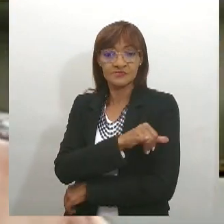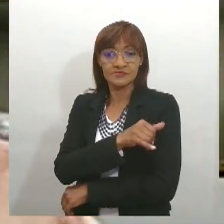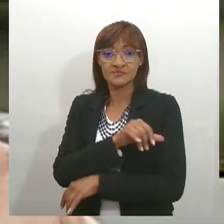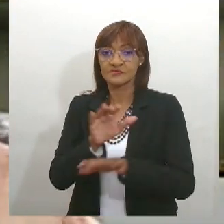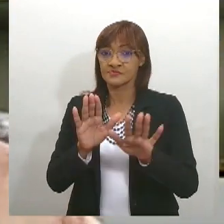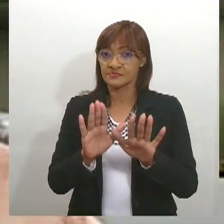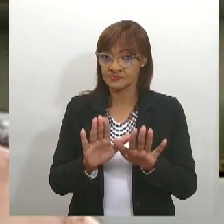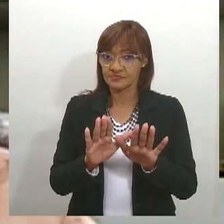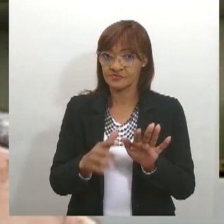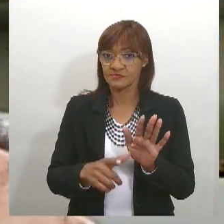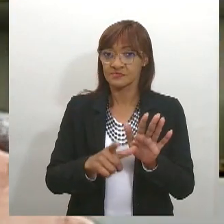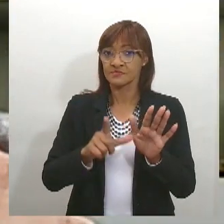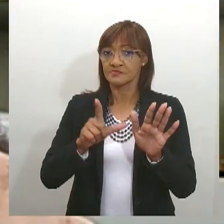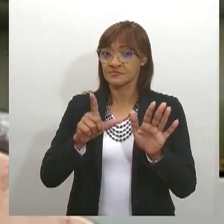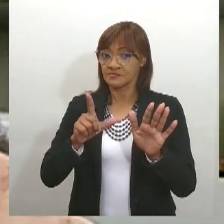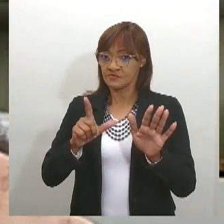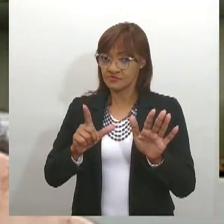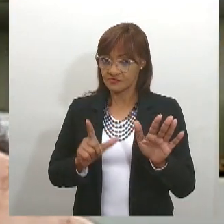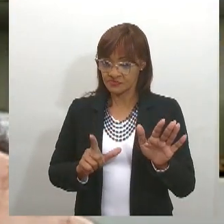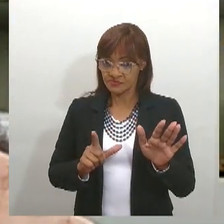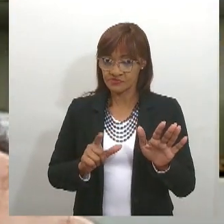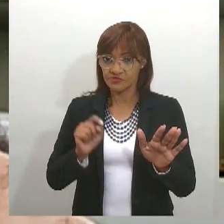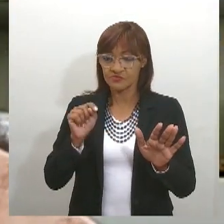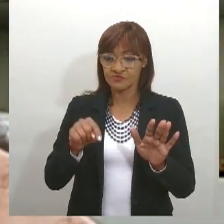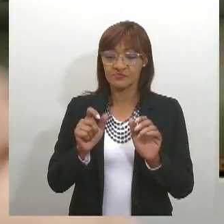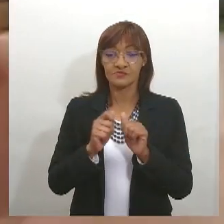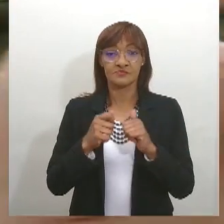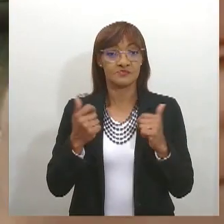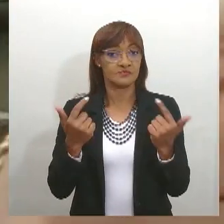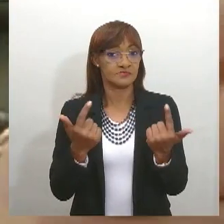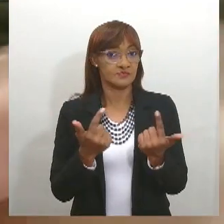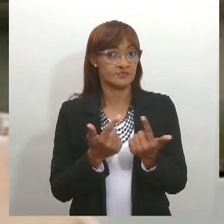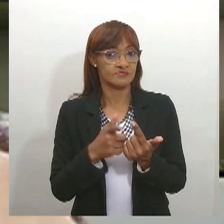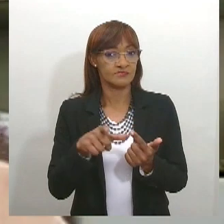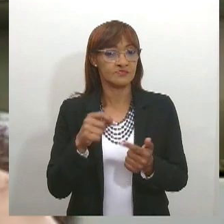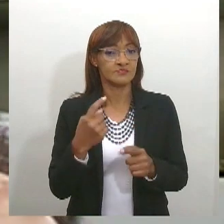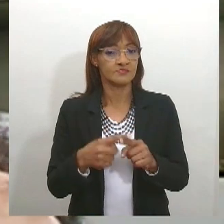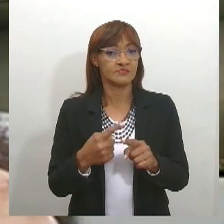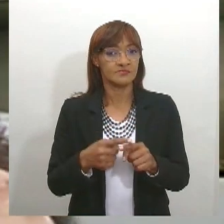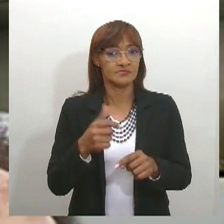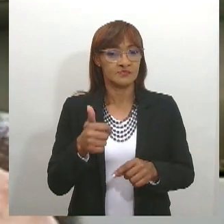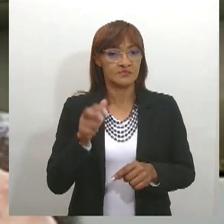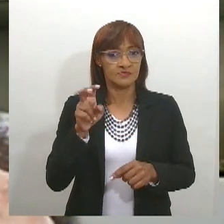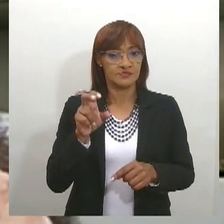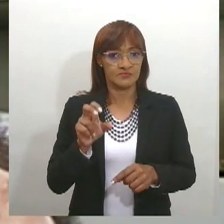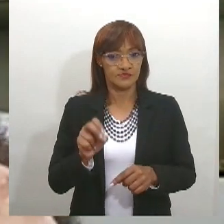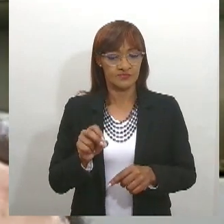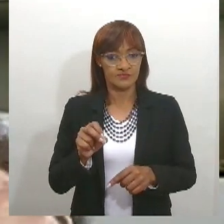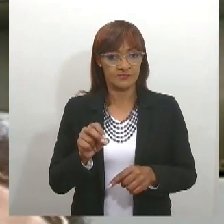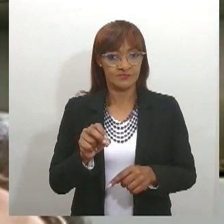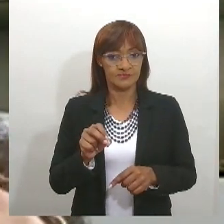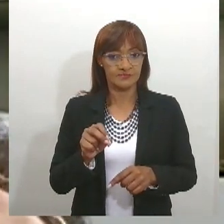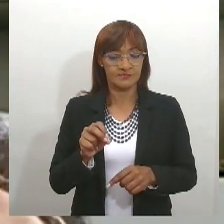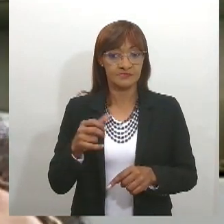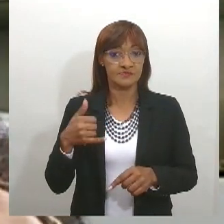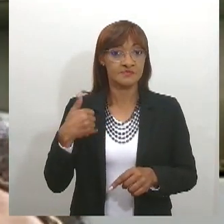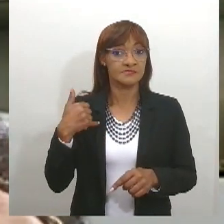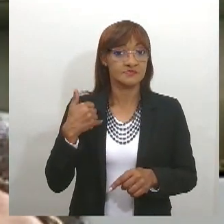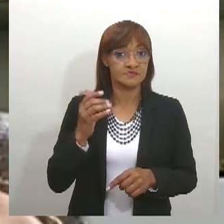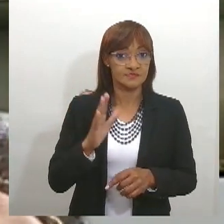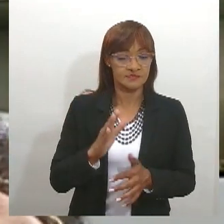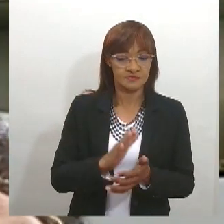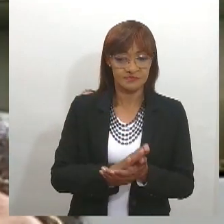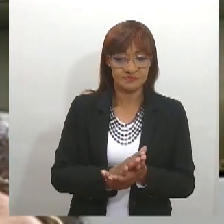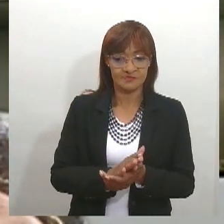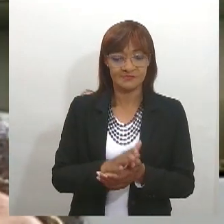está celebrando também 150 anos, ele foi deputado estadual, como já foi lembrado